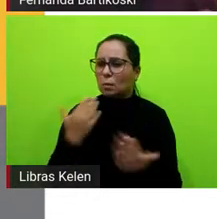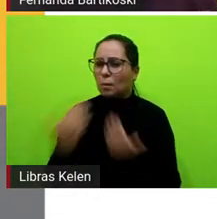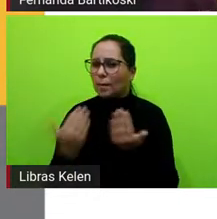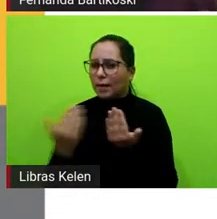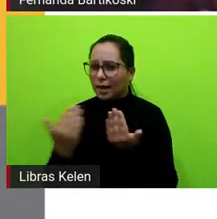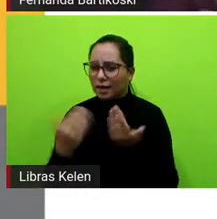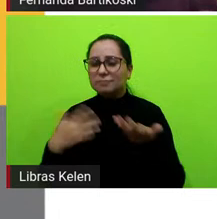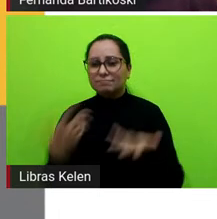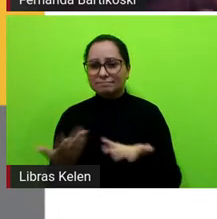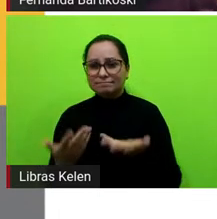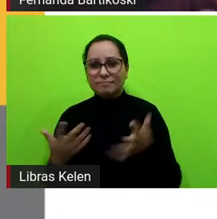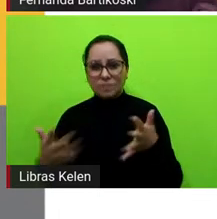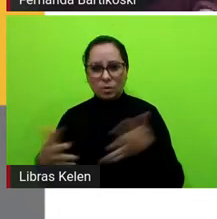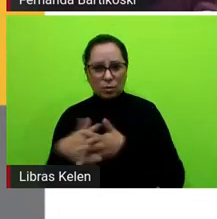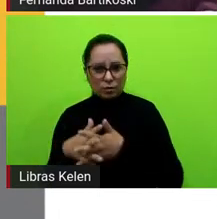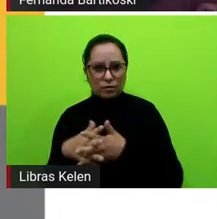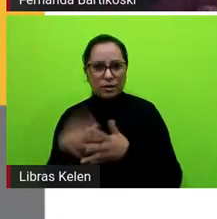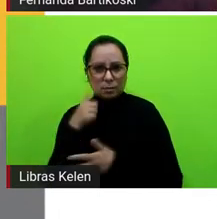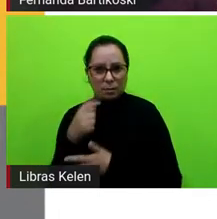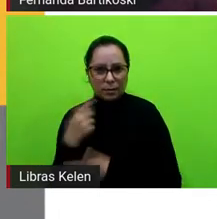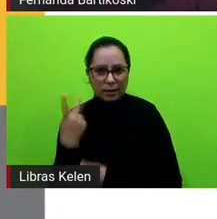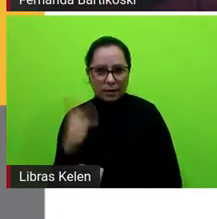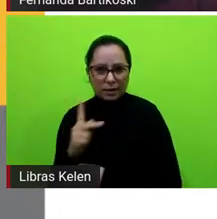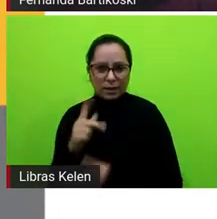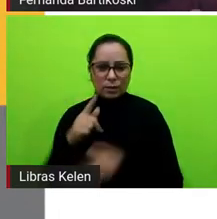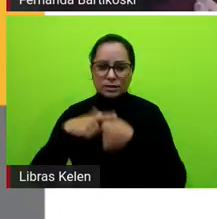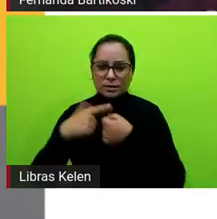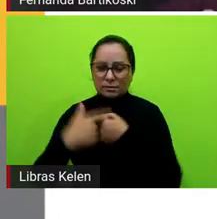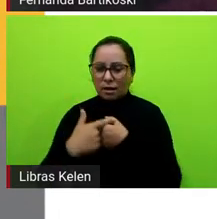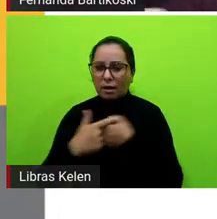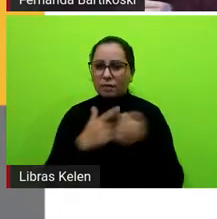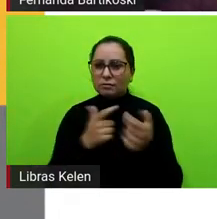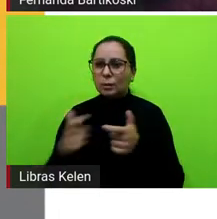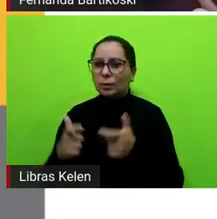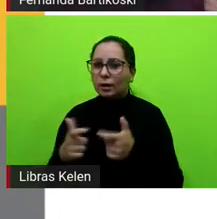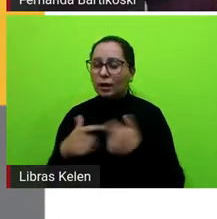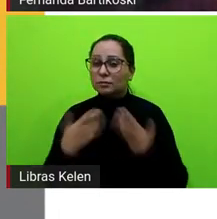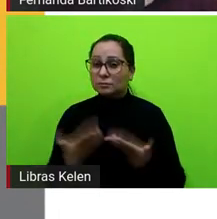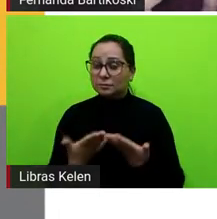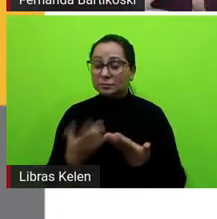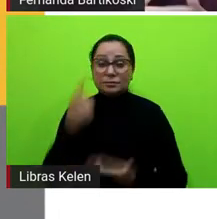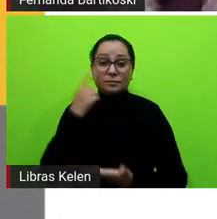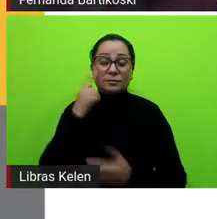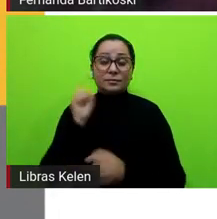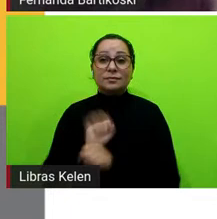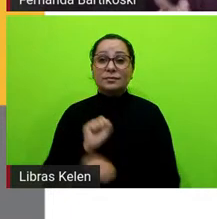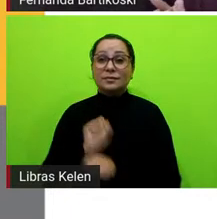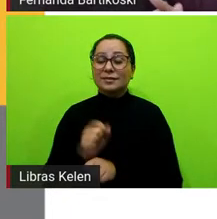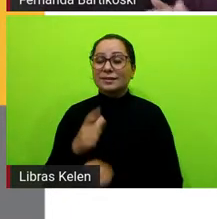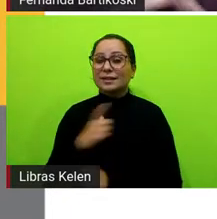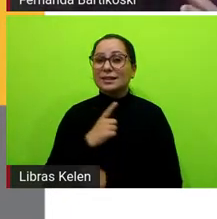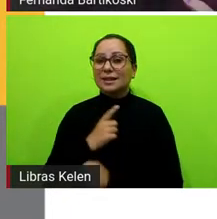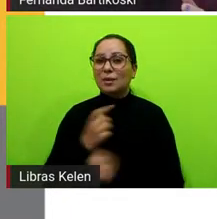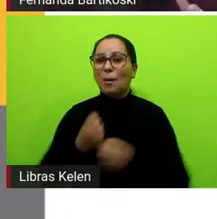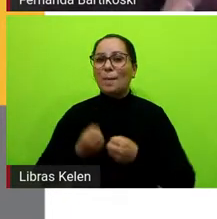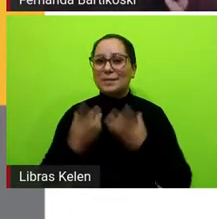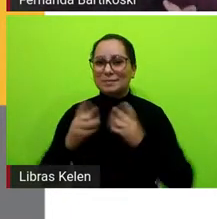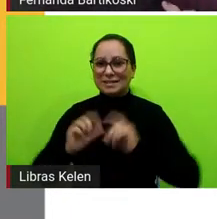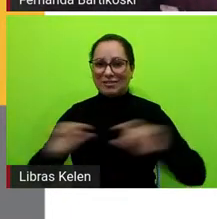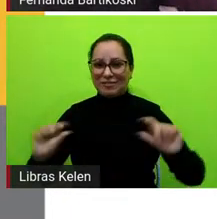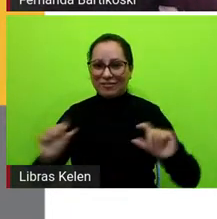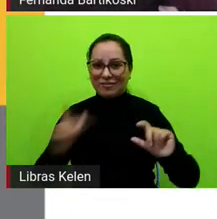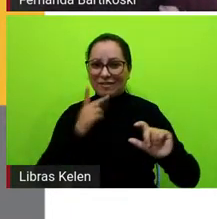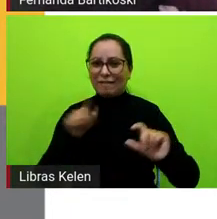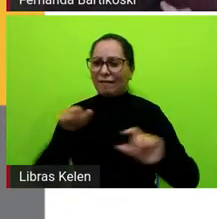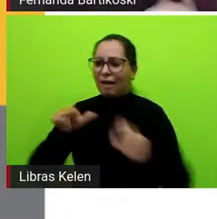relevante para a sua cidade porque se a gente for para pensar a gente tem até uma expressão que a gente fala aquilo ali é um ladrão